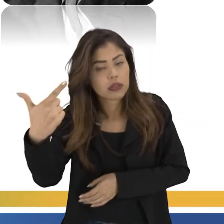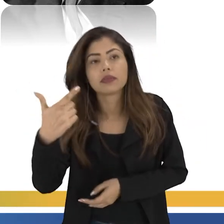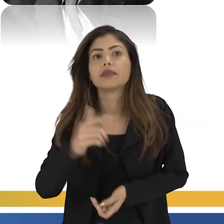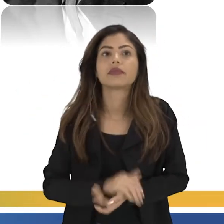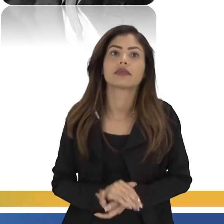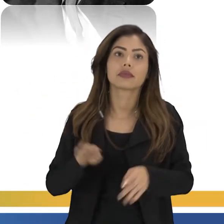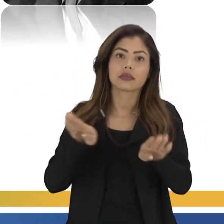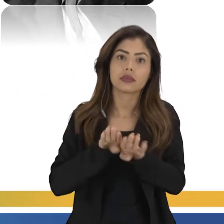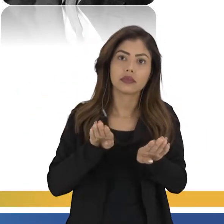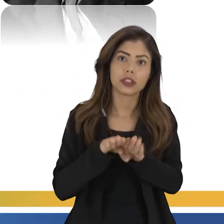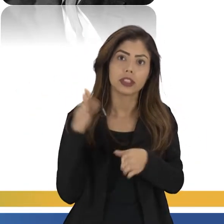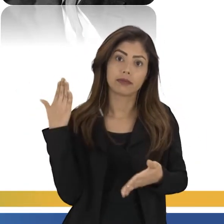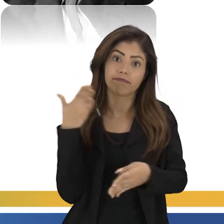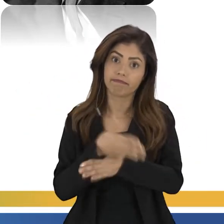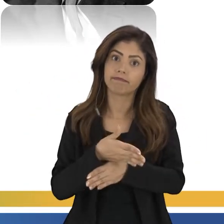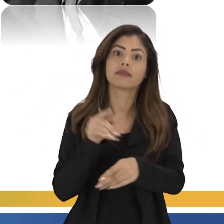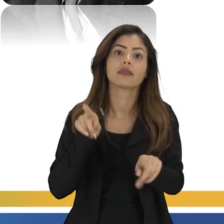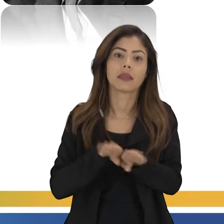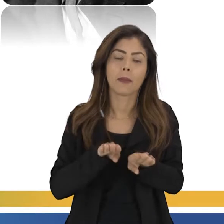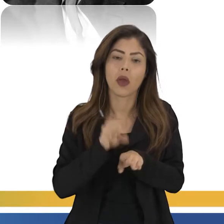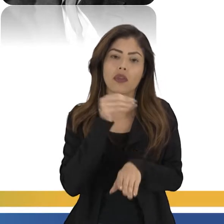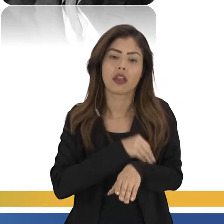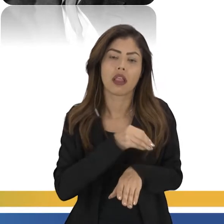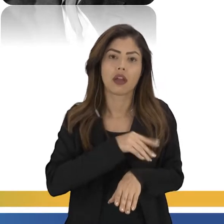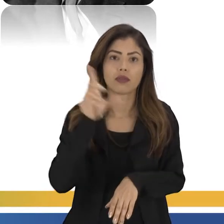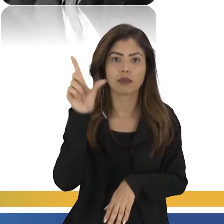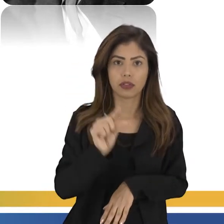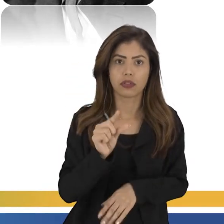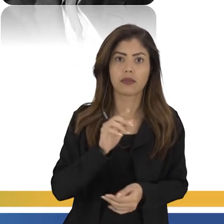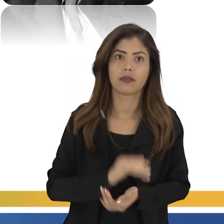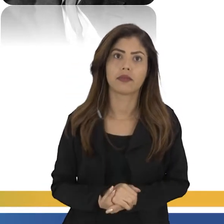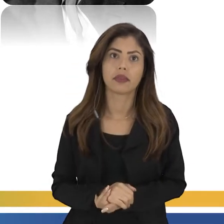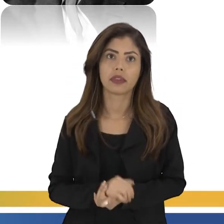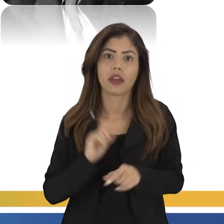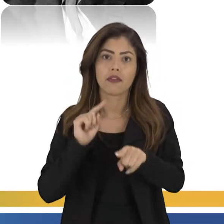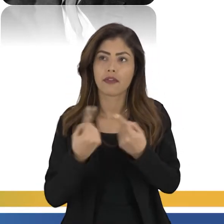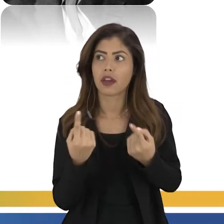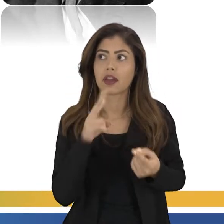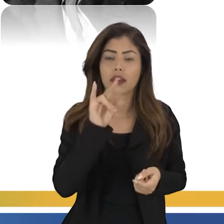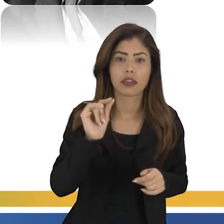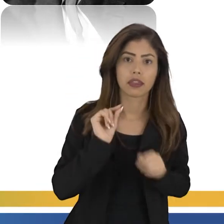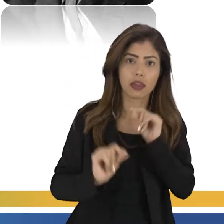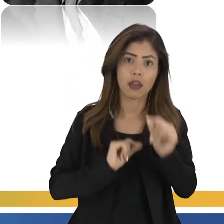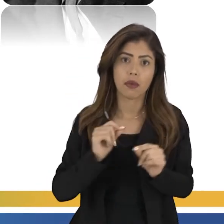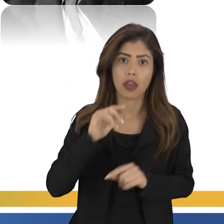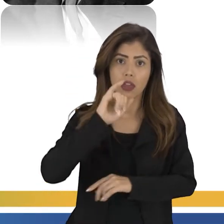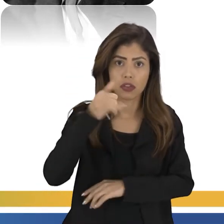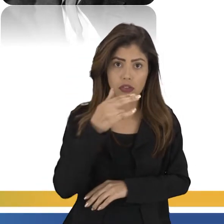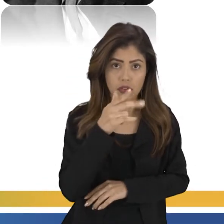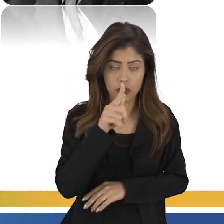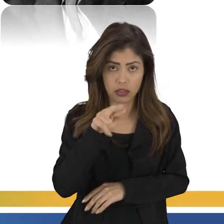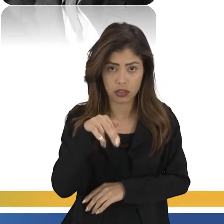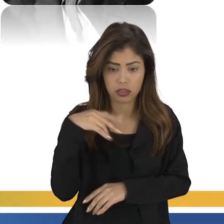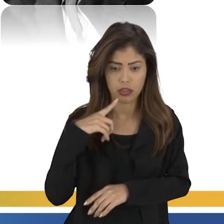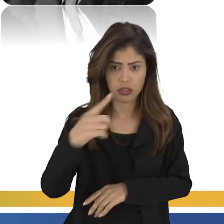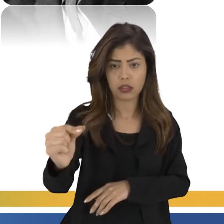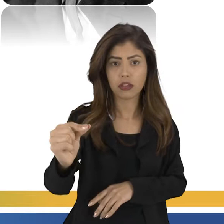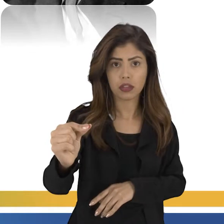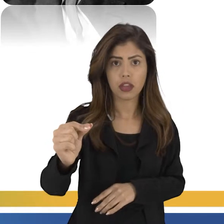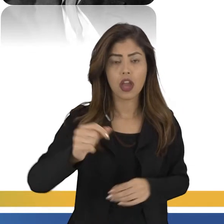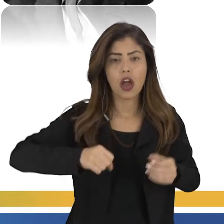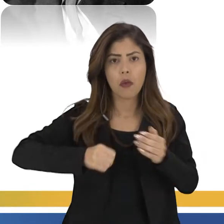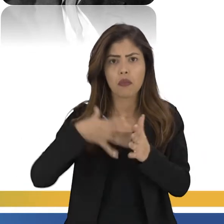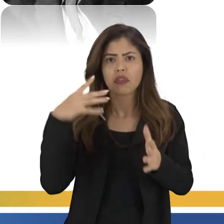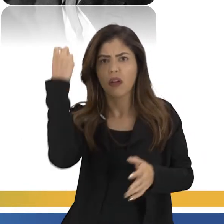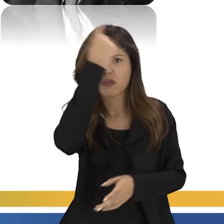ele vai estabelecer o salário mínimo, ele vai estabelecer a jornada de trabalho, porque antes uma pessoa podia trabalhar